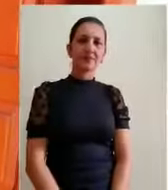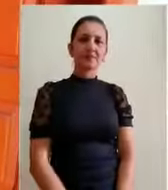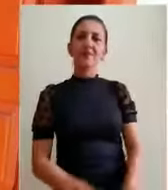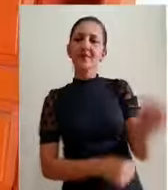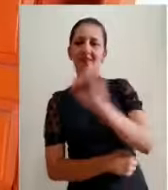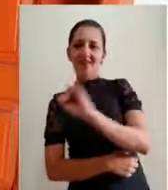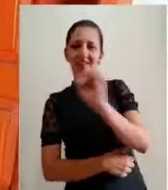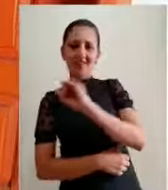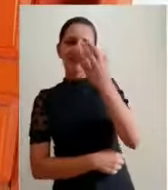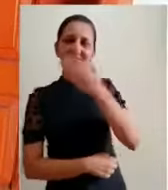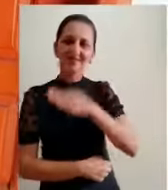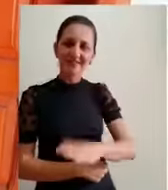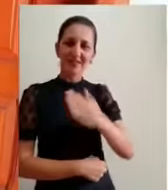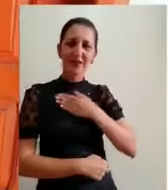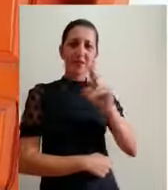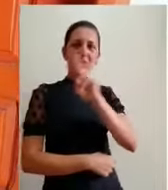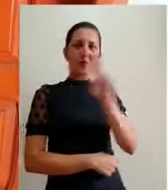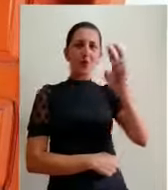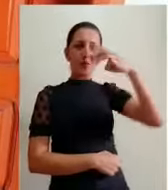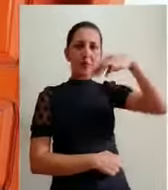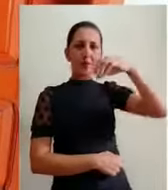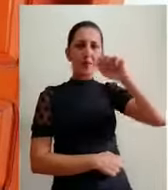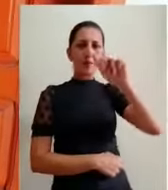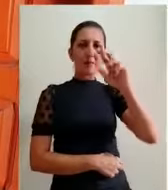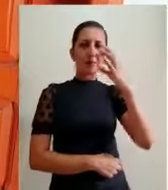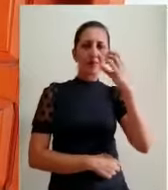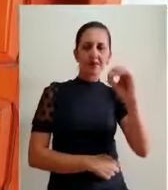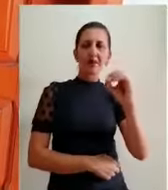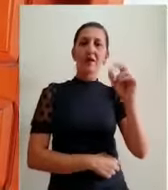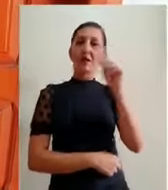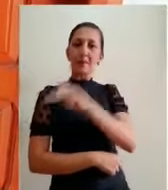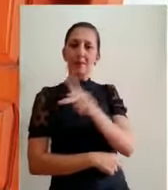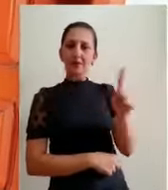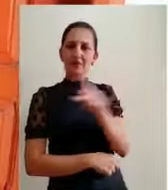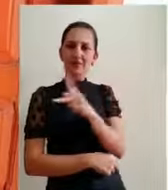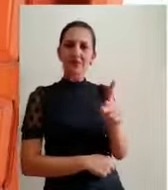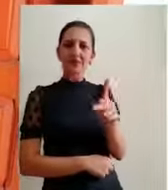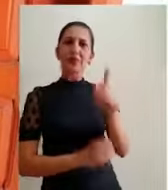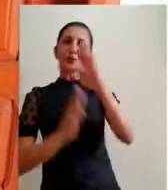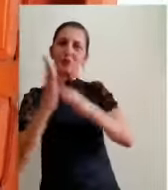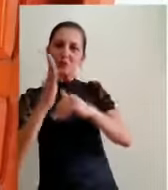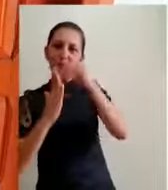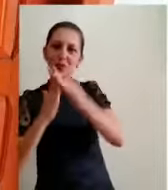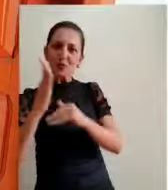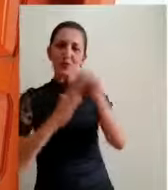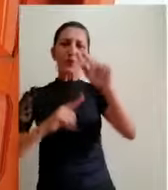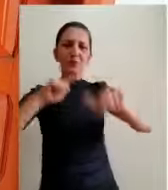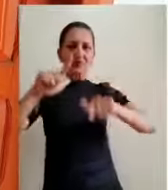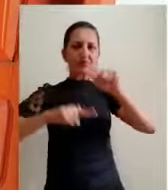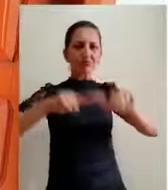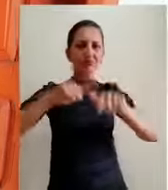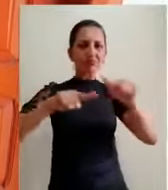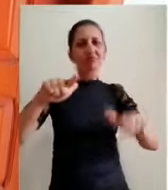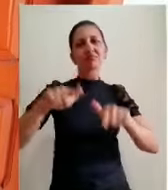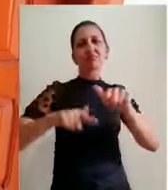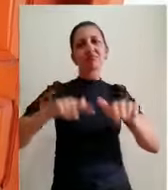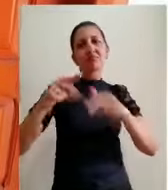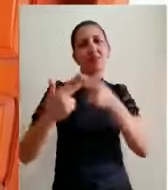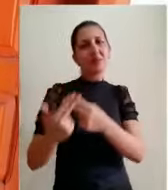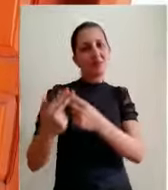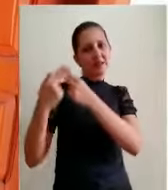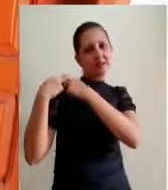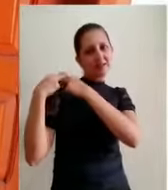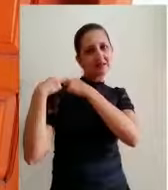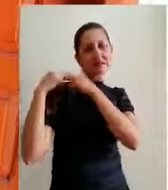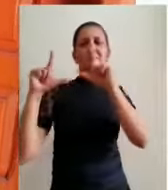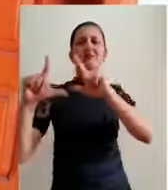Olá crianças, meu nome é Marco Lenizio, sou professor e artista plástico, trabalho aqui no Centro de Multimeios e sou o responsável pela